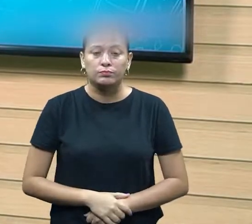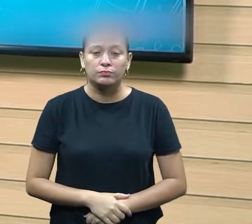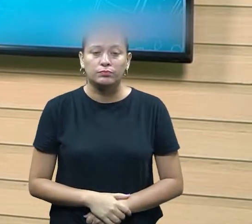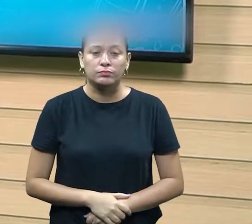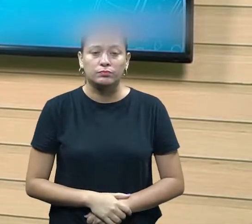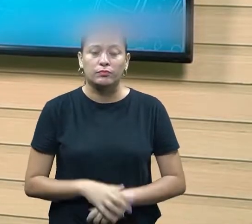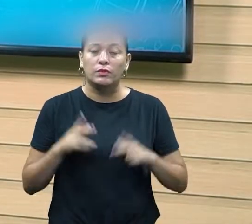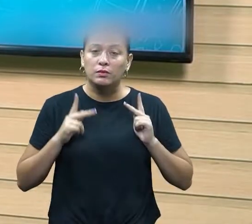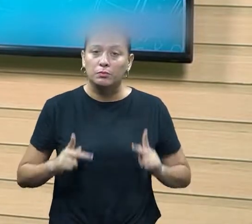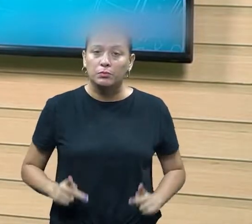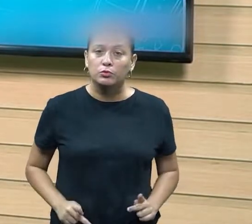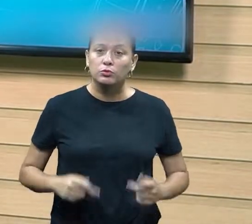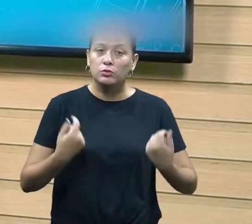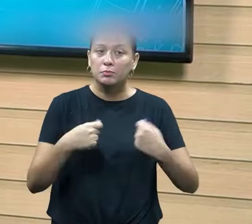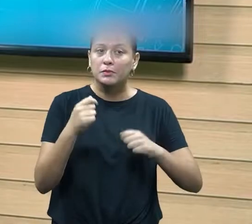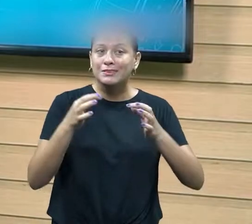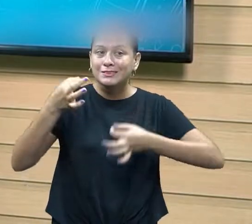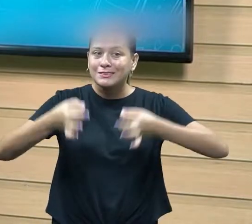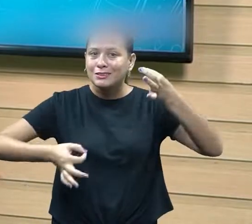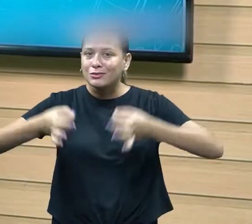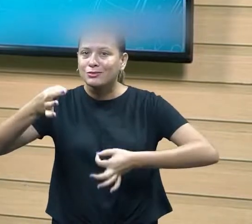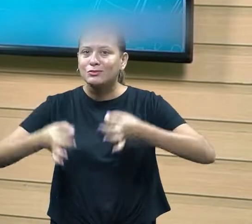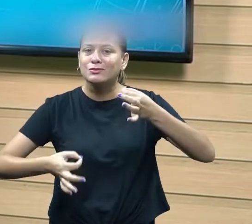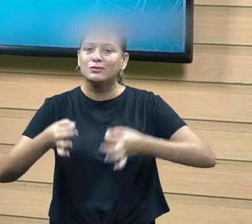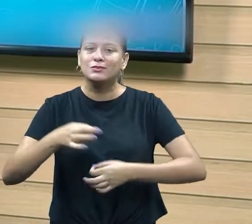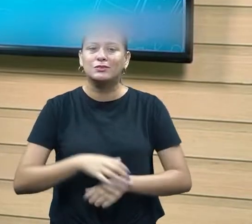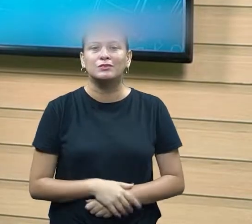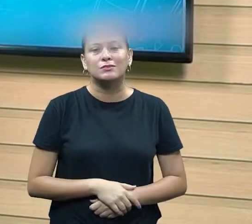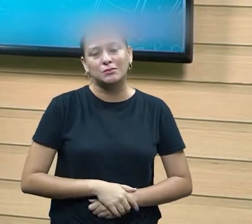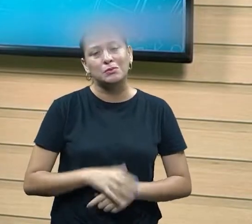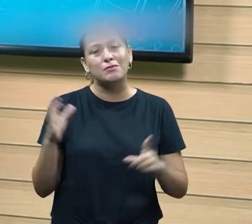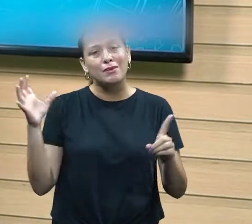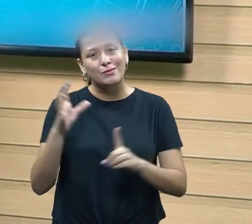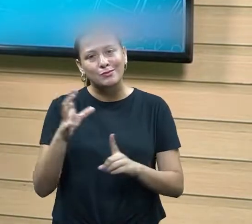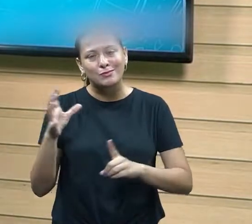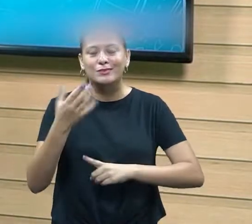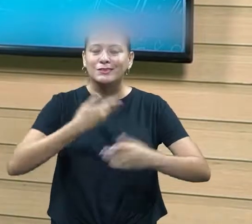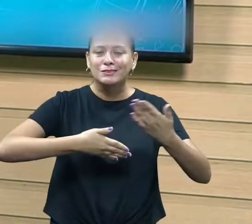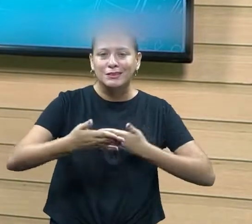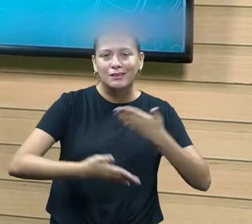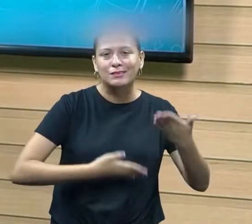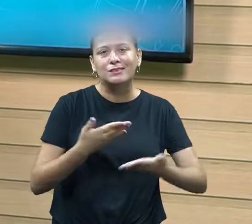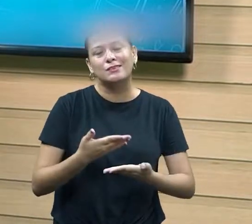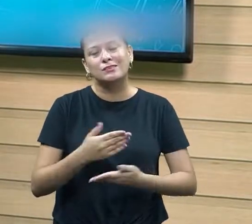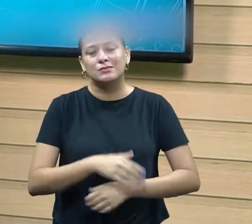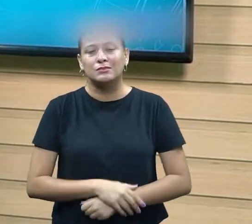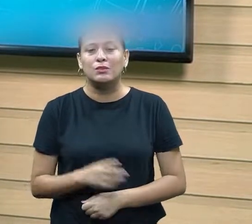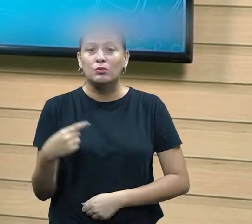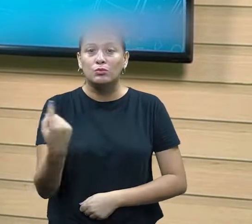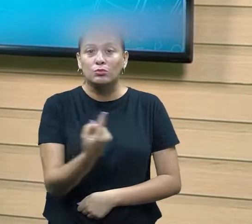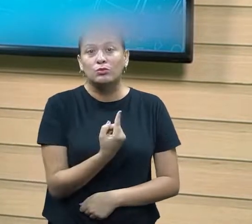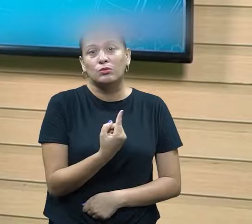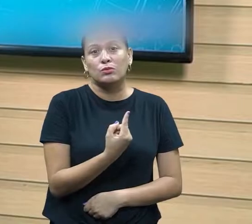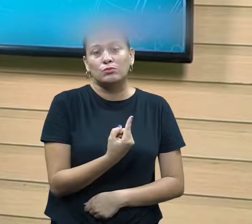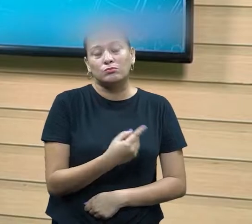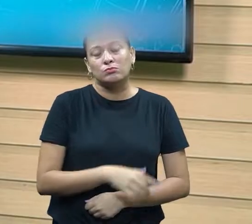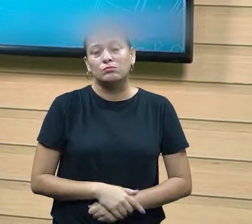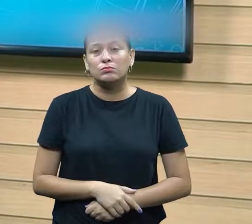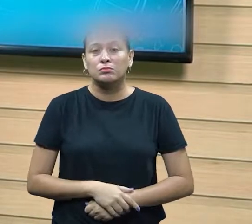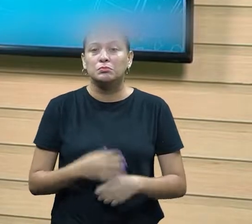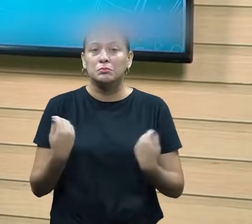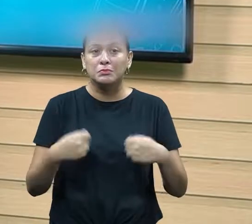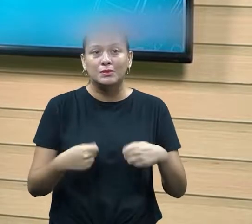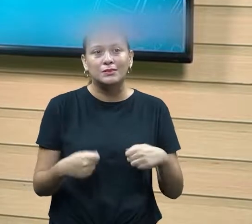são eles precisam ser julgado porque vai prejudicar nosso convívio porque nós somos seres vivos em sociedade nós somos seres social então